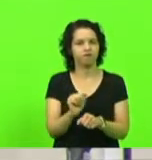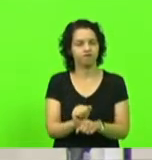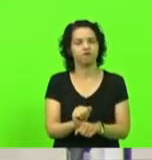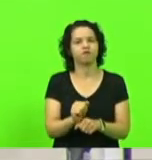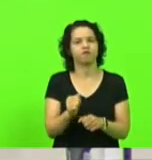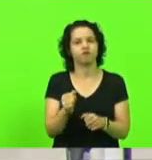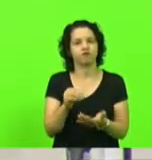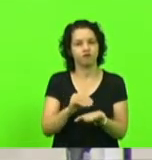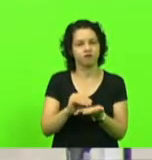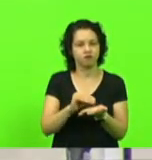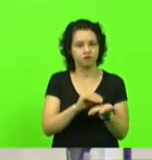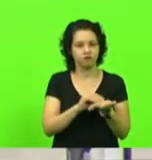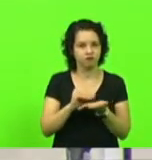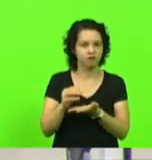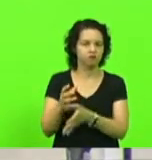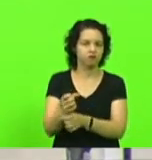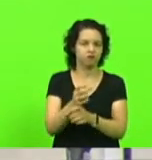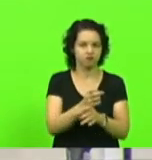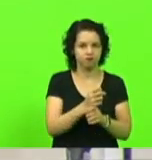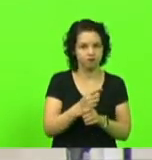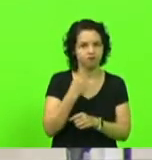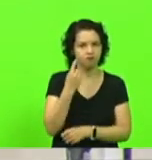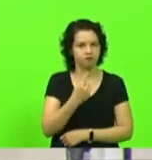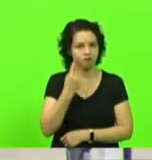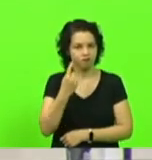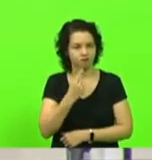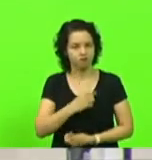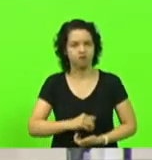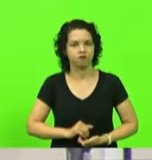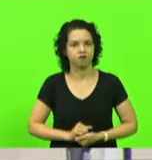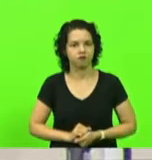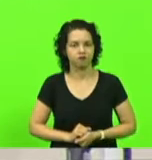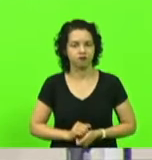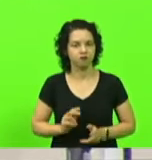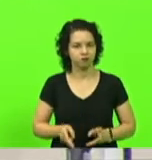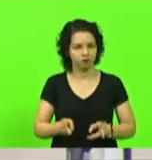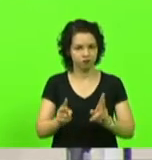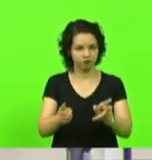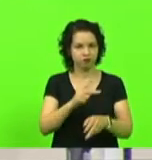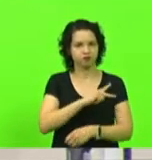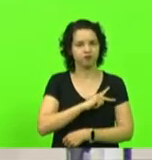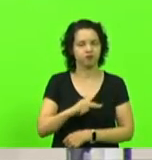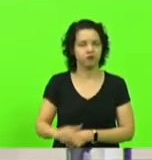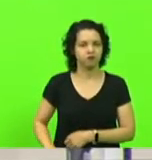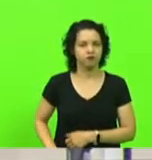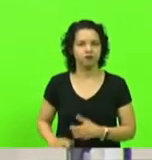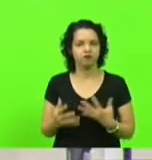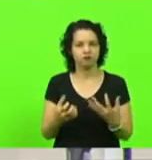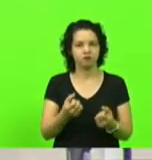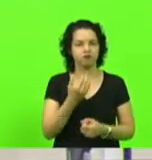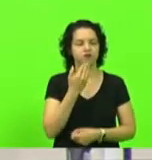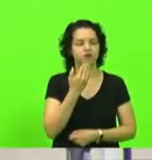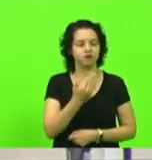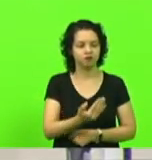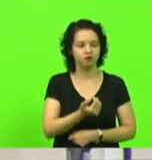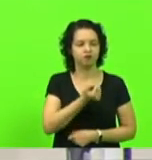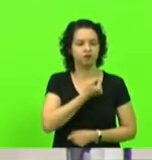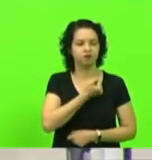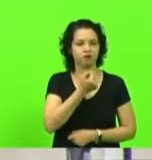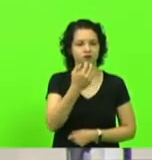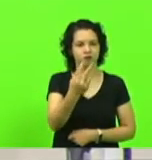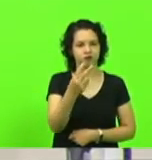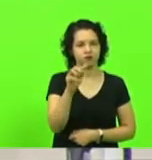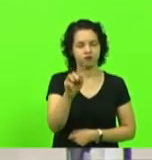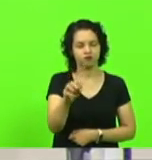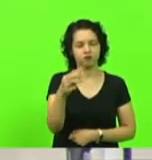Na sequência, o senhor presidente deferiu os requerimentos números 2036,